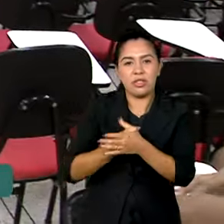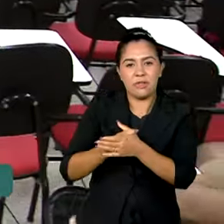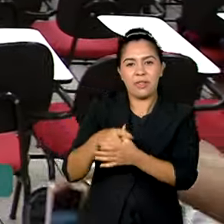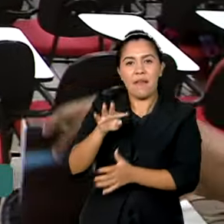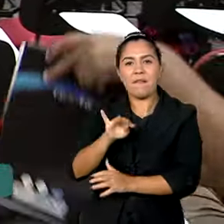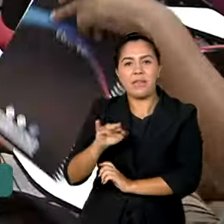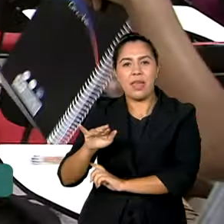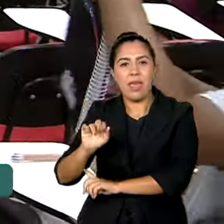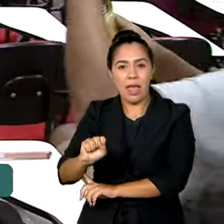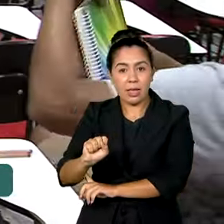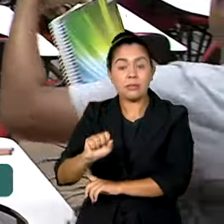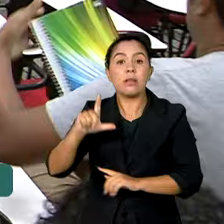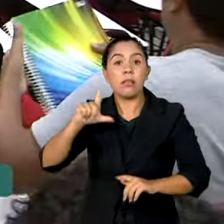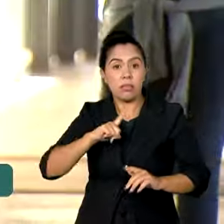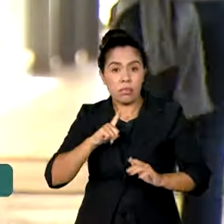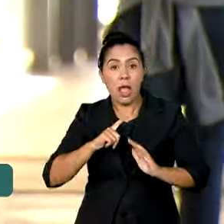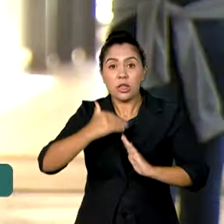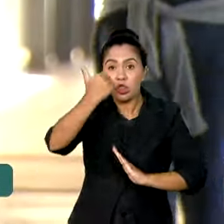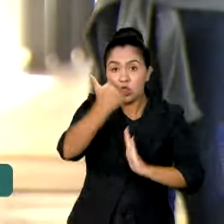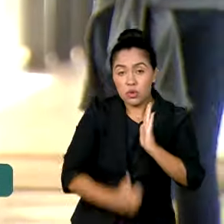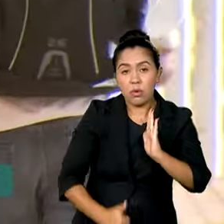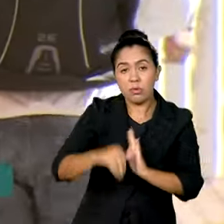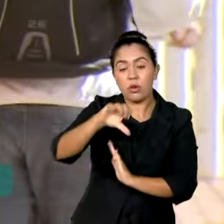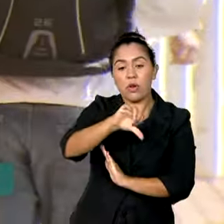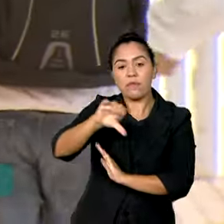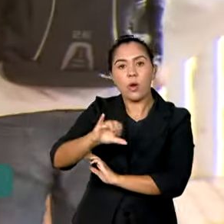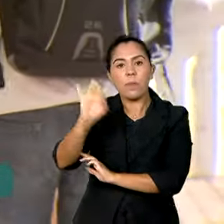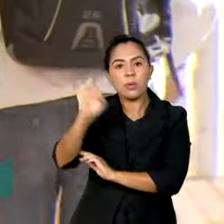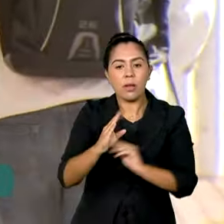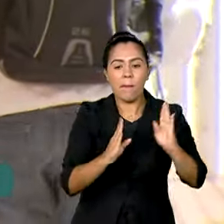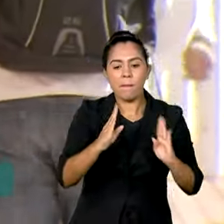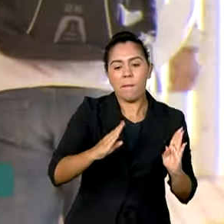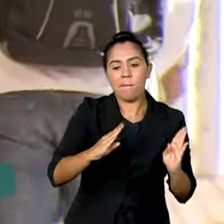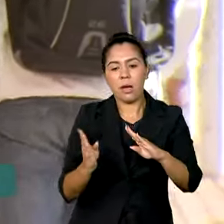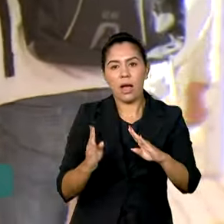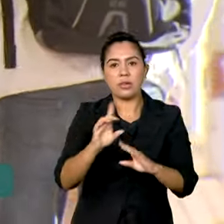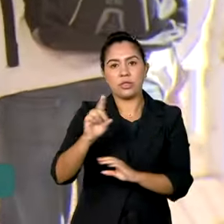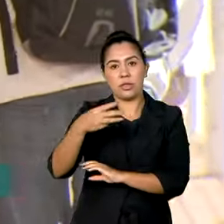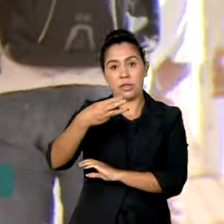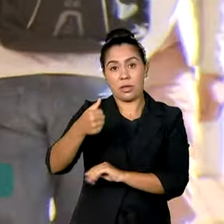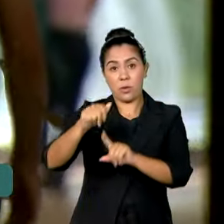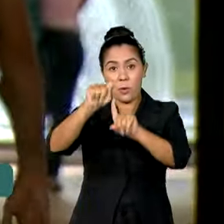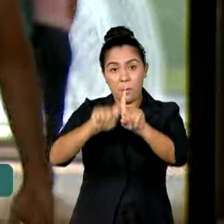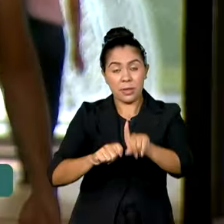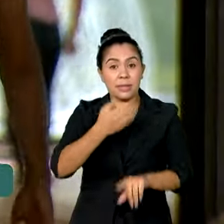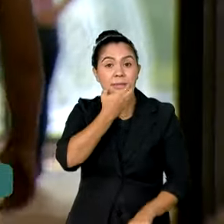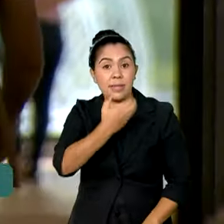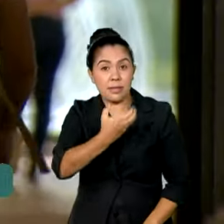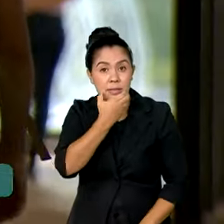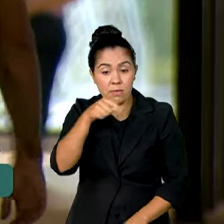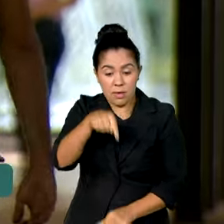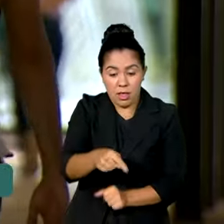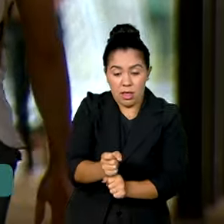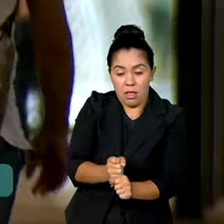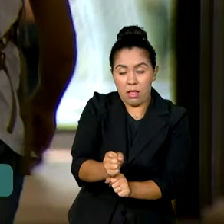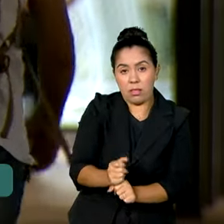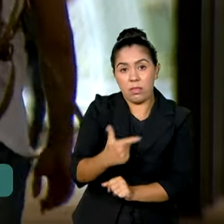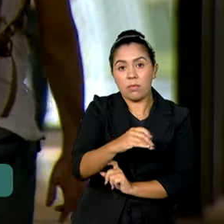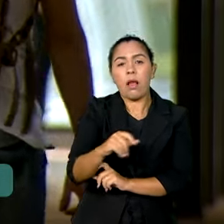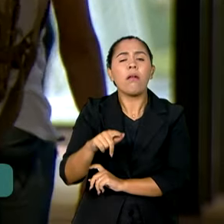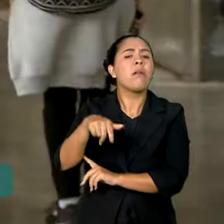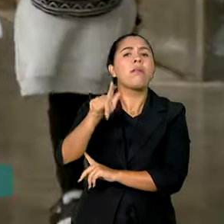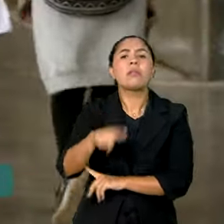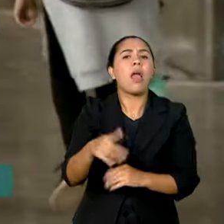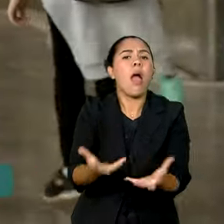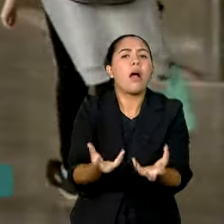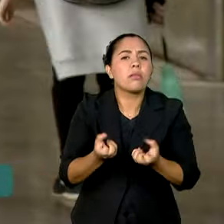oferece descontos de até 99%, foi prorrogado para o dia 31 de dezembro deste ano. Pode aderir ao programa quem